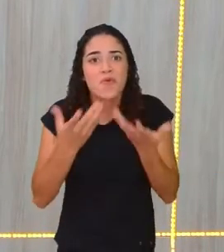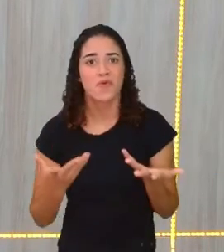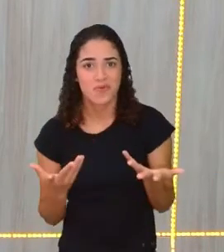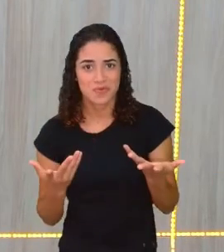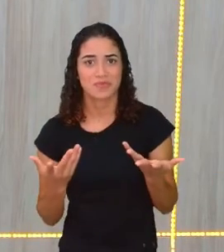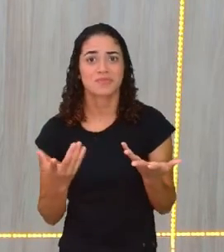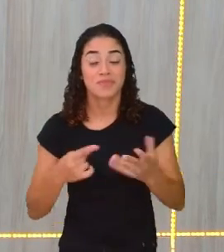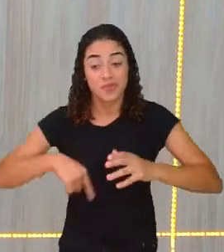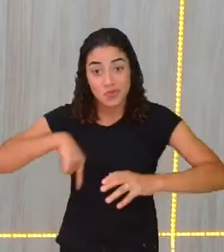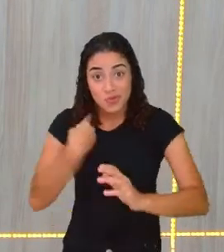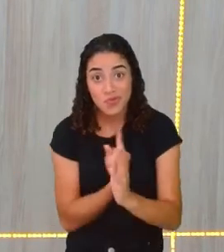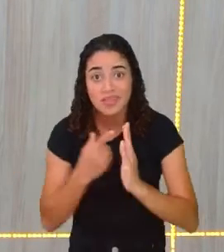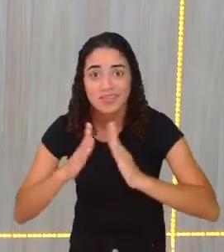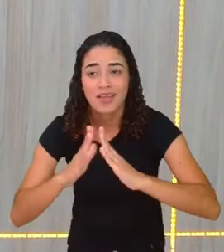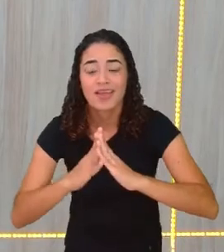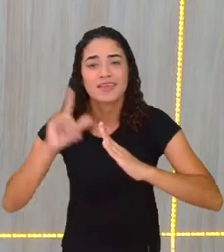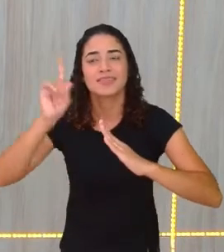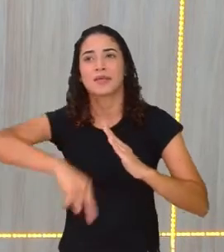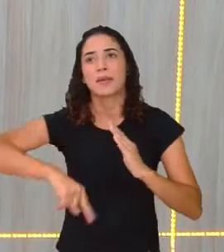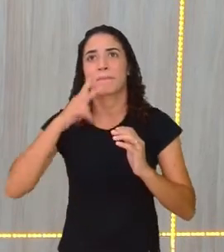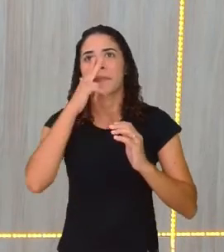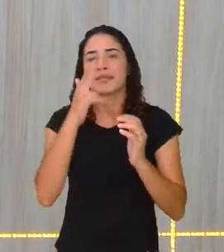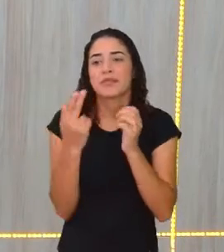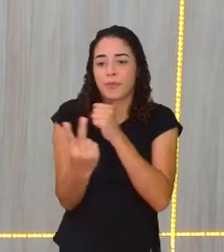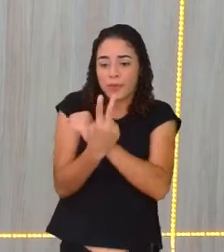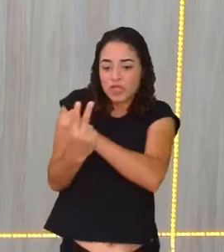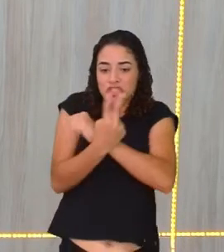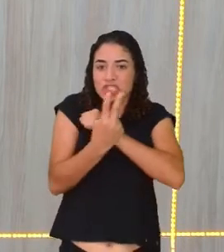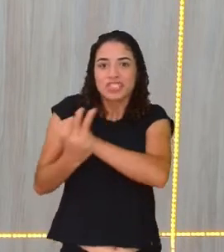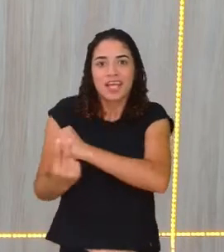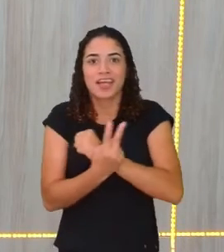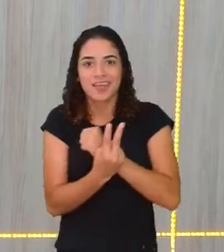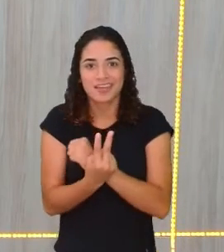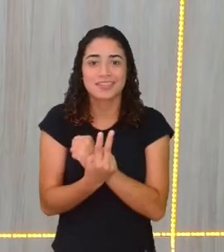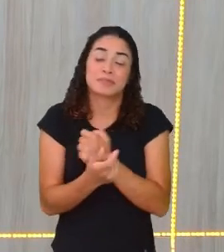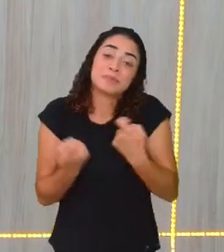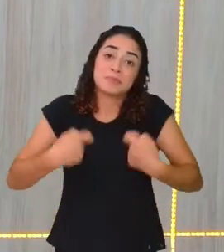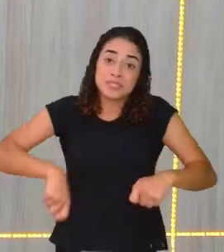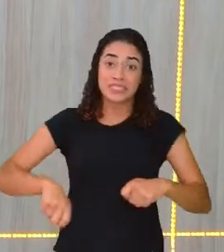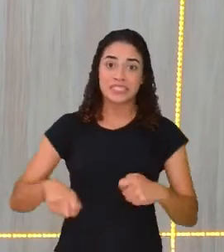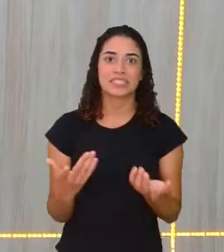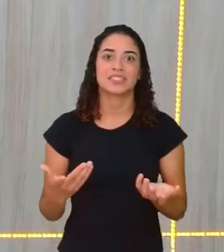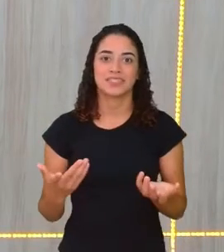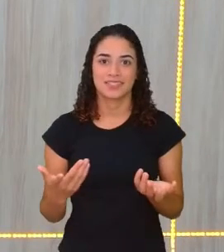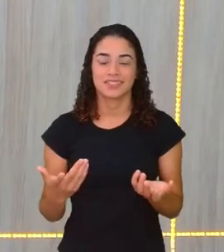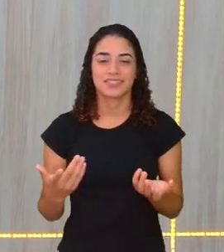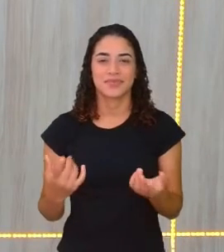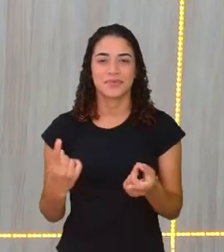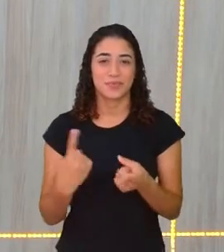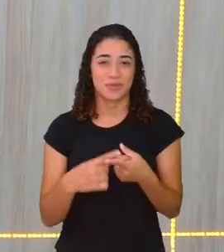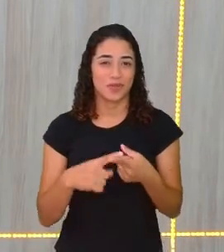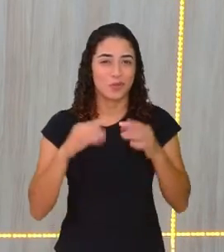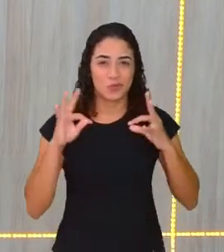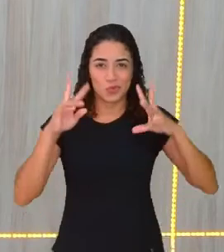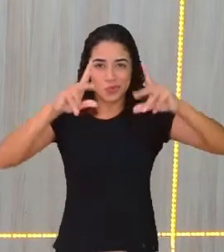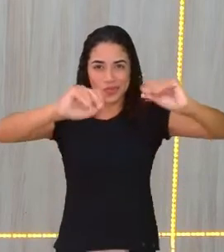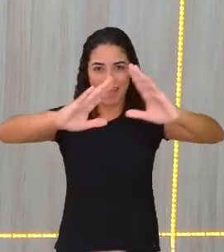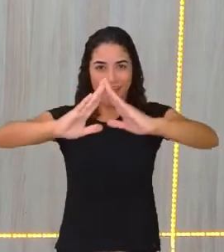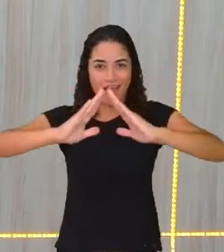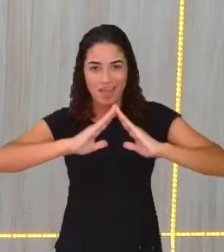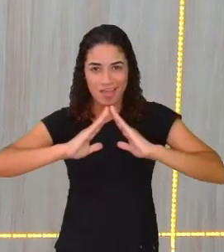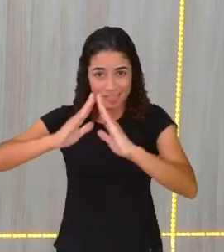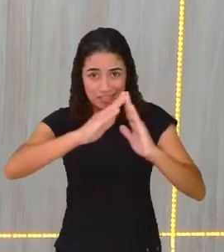nossa casa é o nosso refúgio. Deve ser o nosso refúgio. Porque nem todas as casas